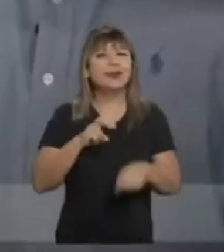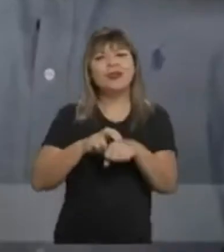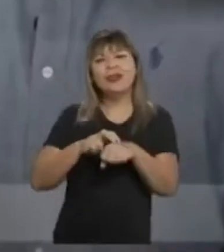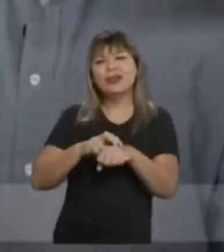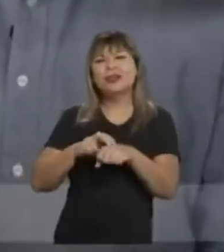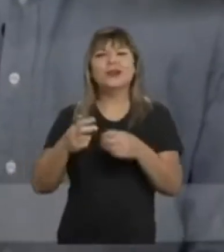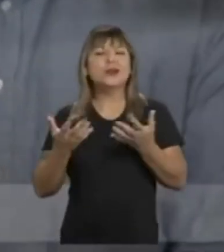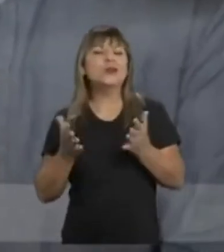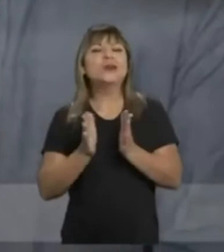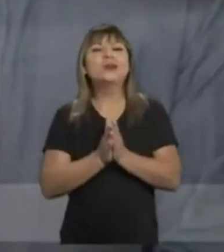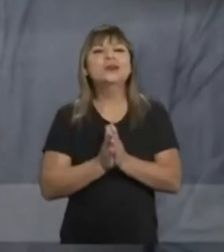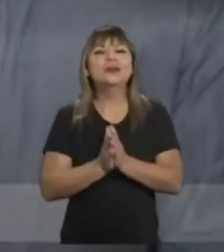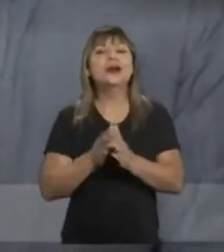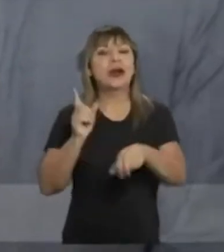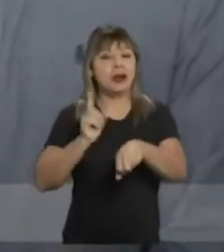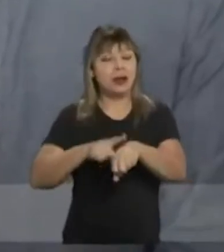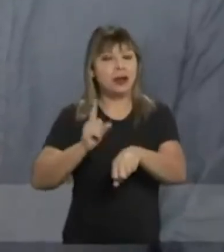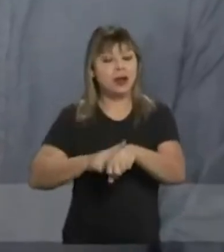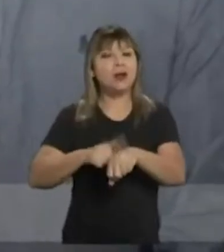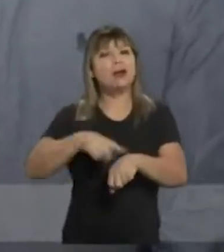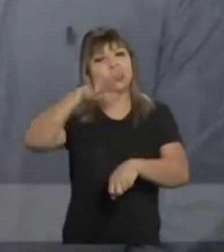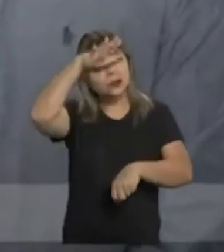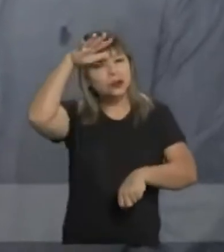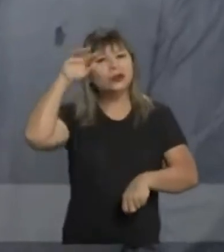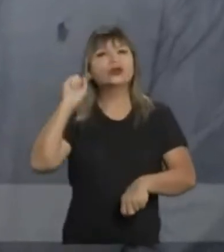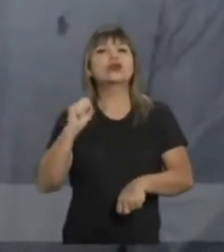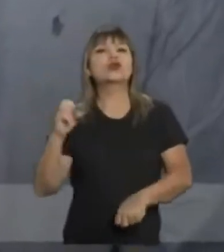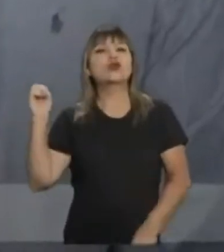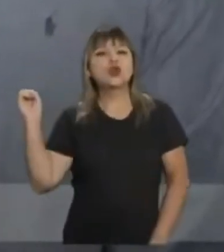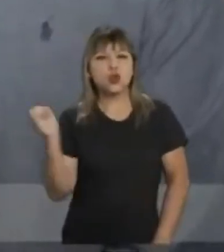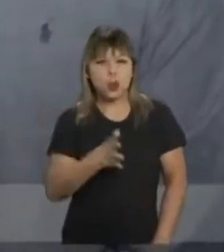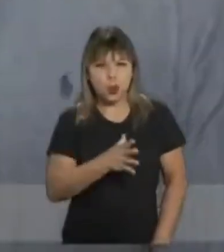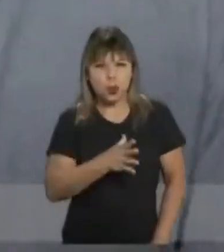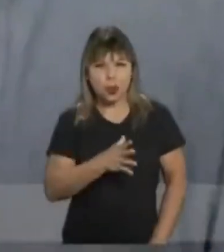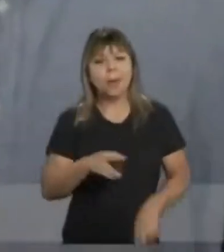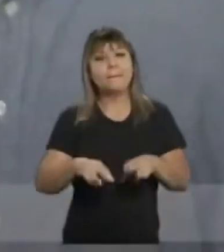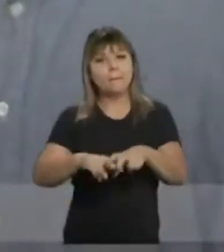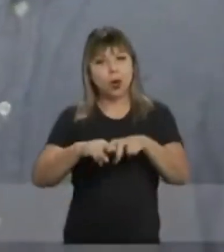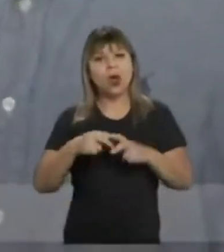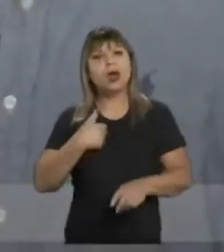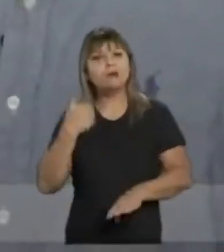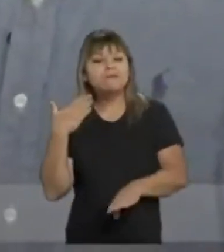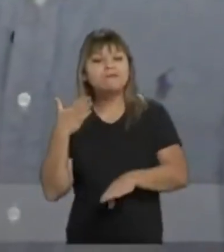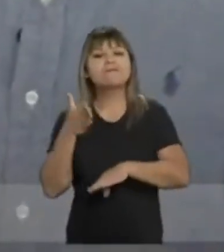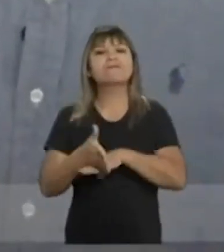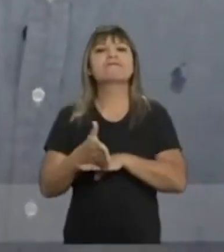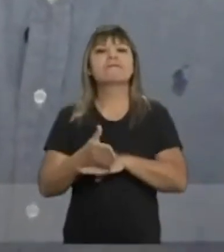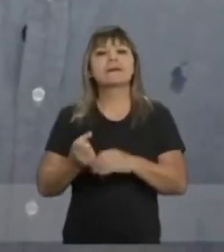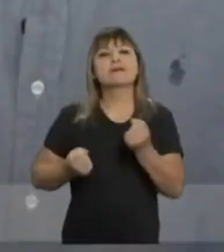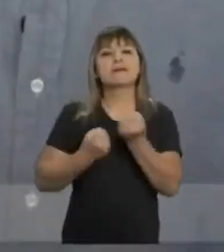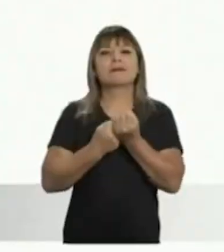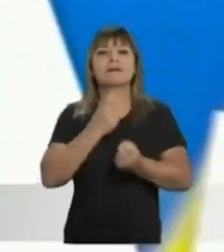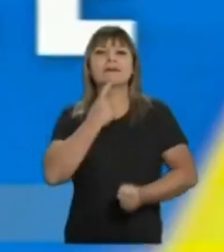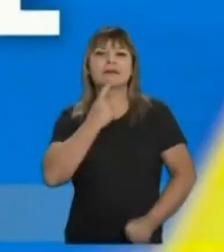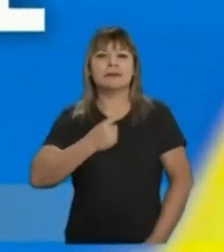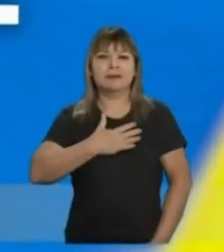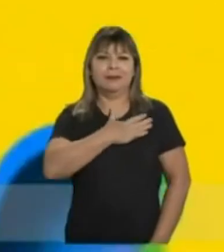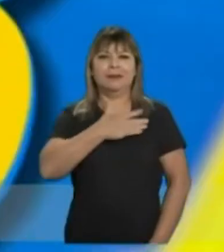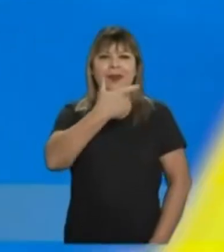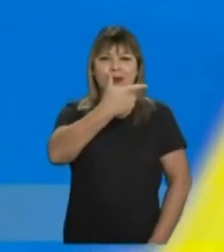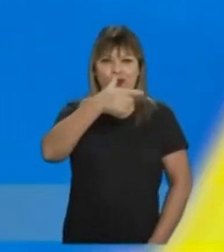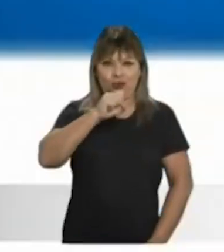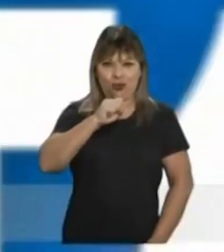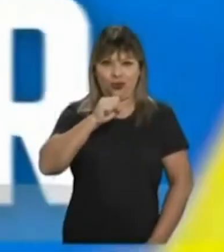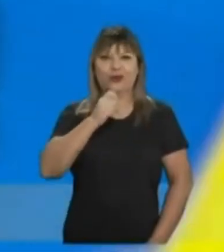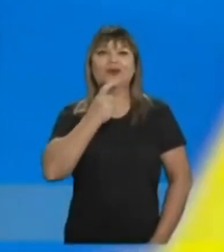Eu acho que está na hora do Mato Grosso do Sul se modernizar. É por isso que eu vim aqui apoiar o Capitão Contar. Agora